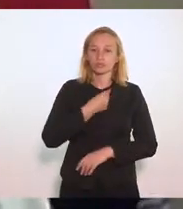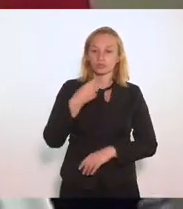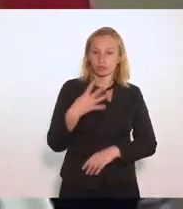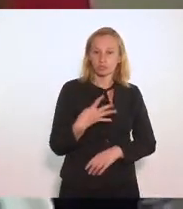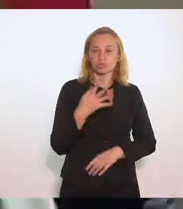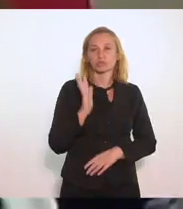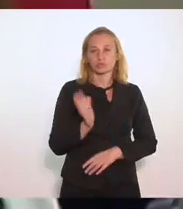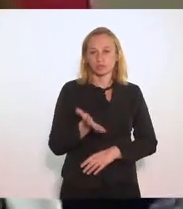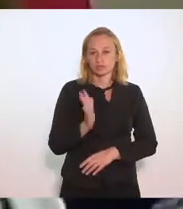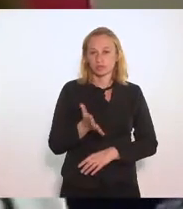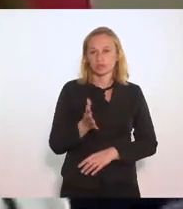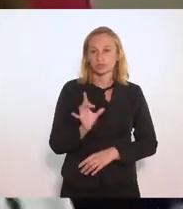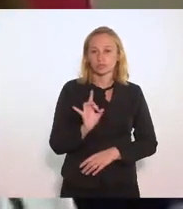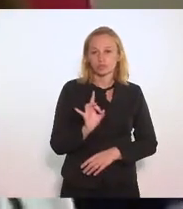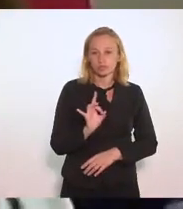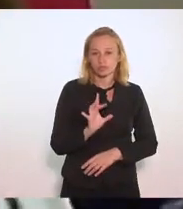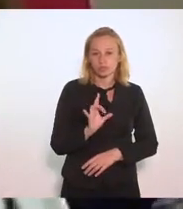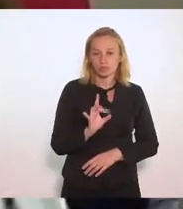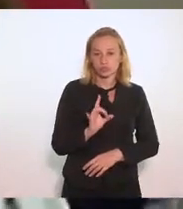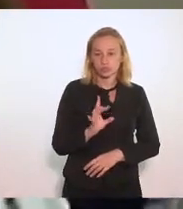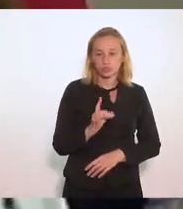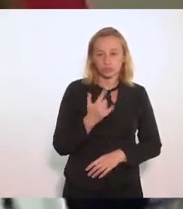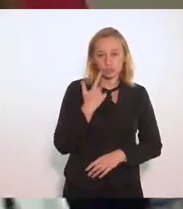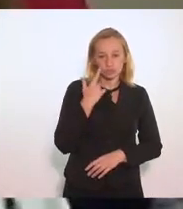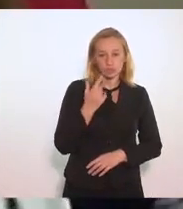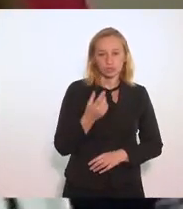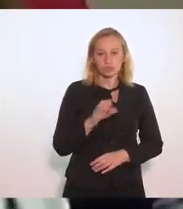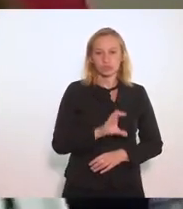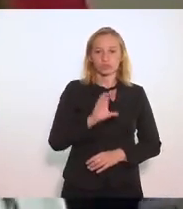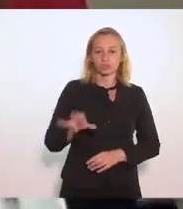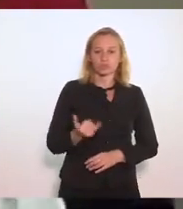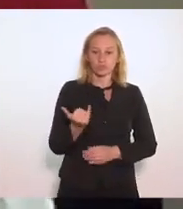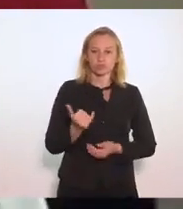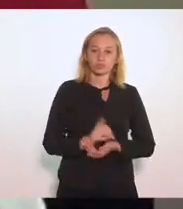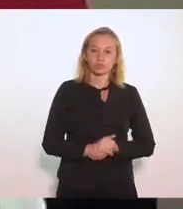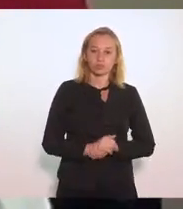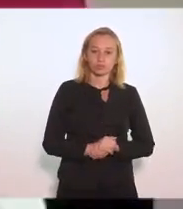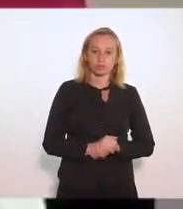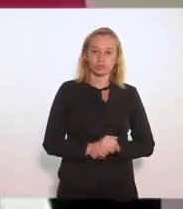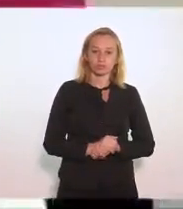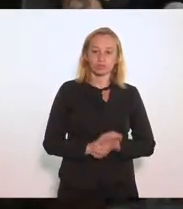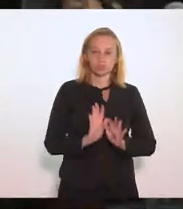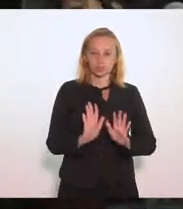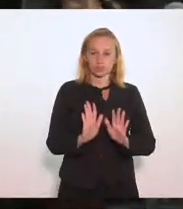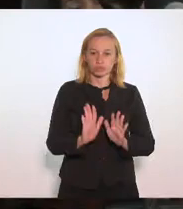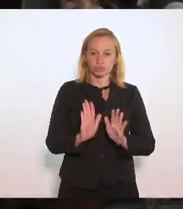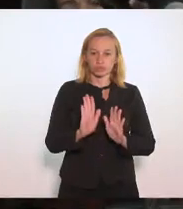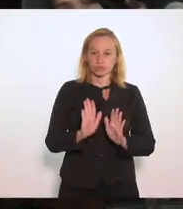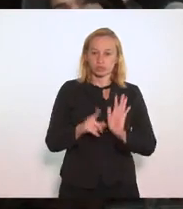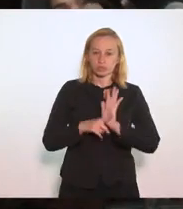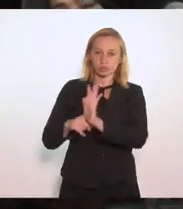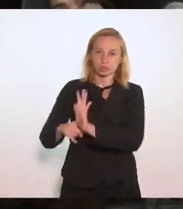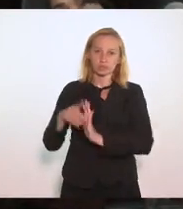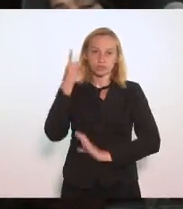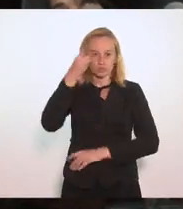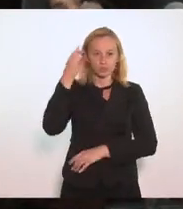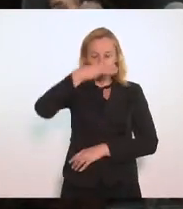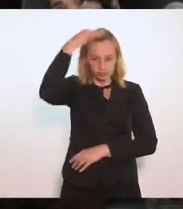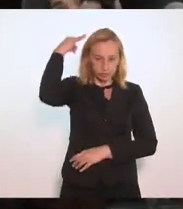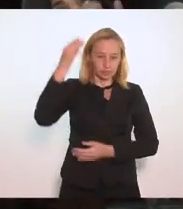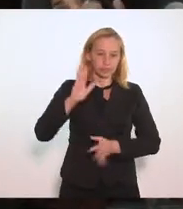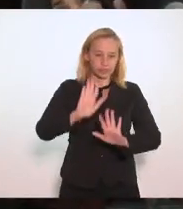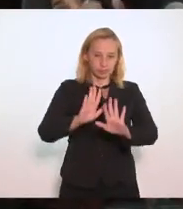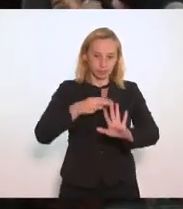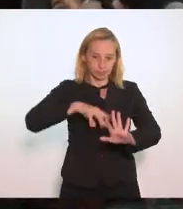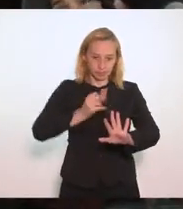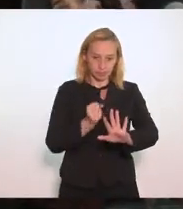já que nós só apreciamos o parecer da CCJ deixa eu ajudar deputada Márcia Márcio